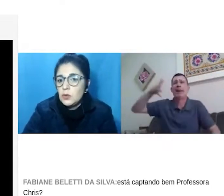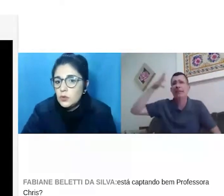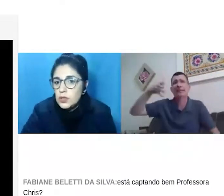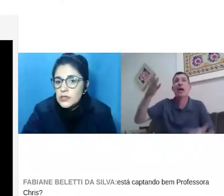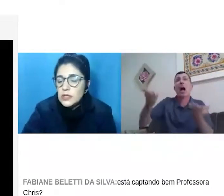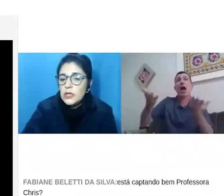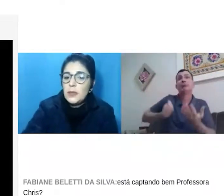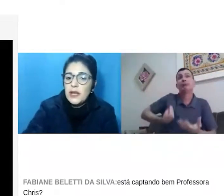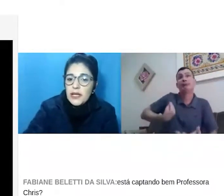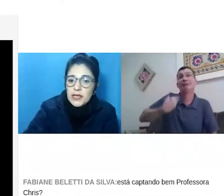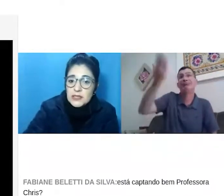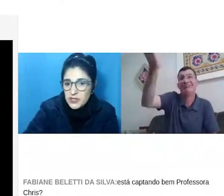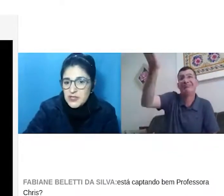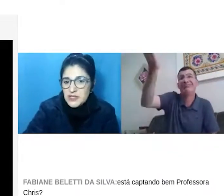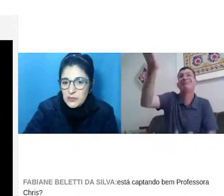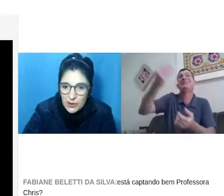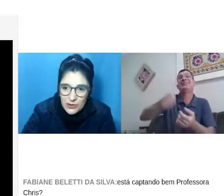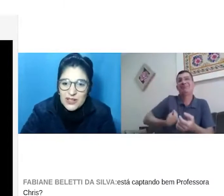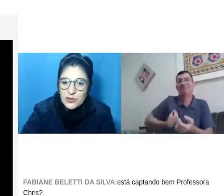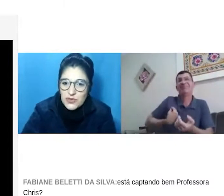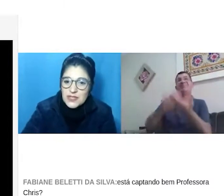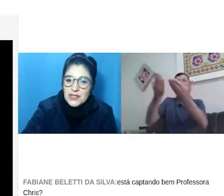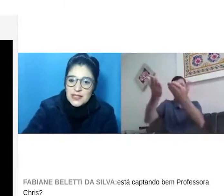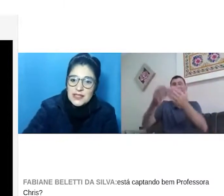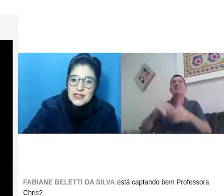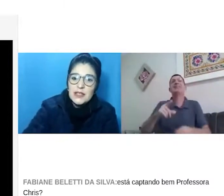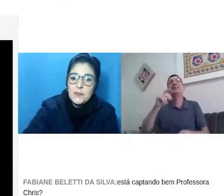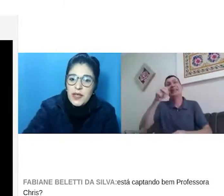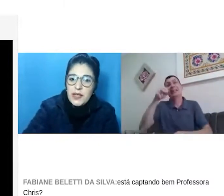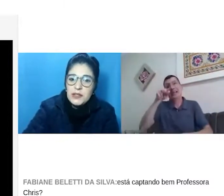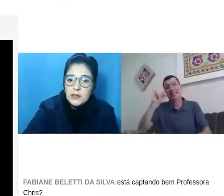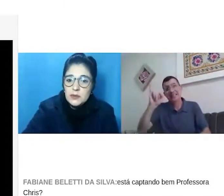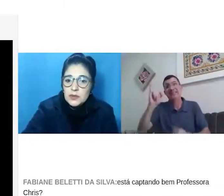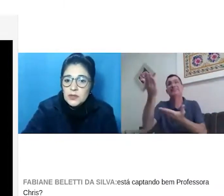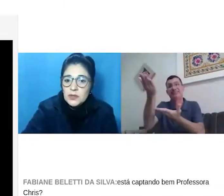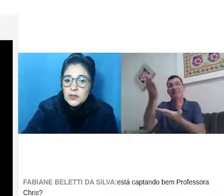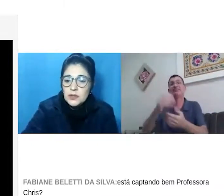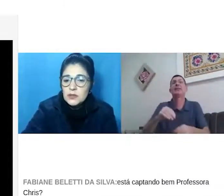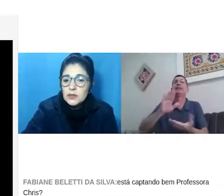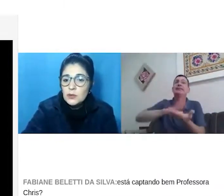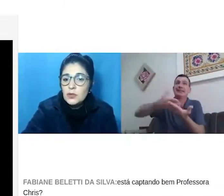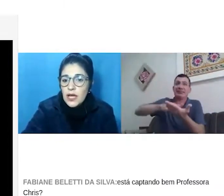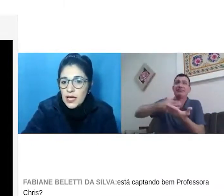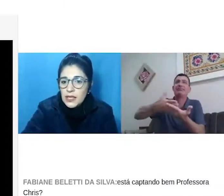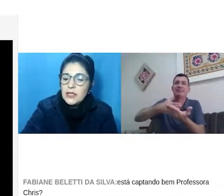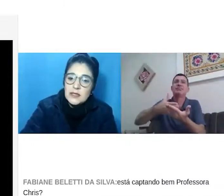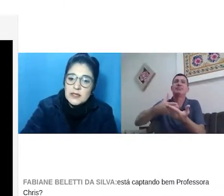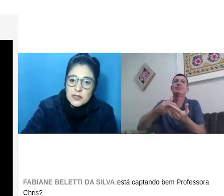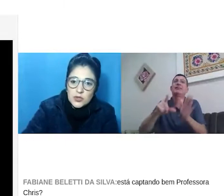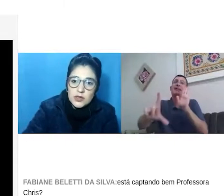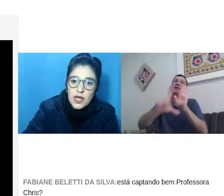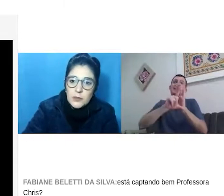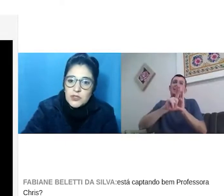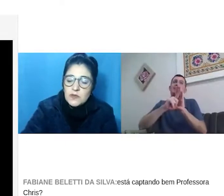reuniões, em palestras, por exemplo, agora em oficinas, né? Então, o NAI e a